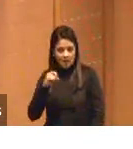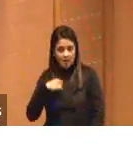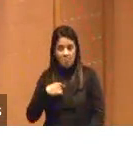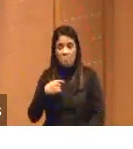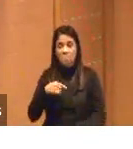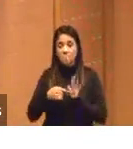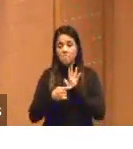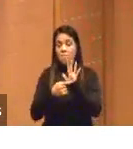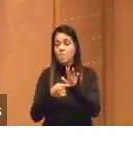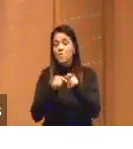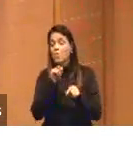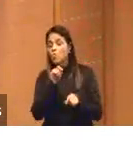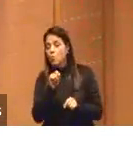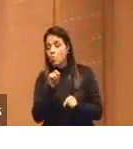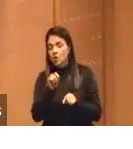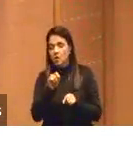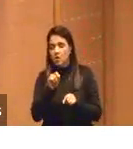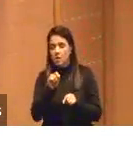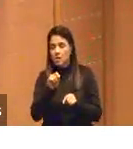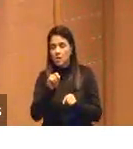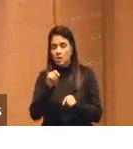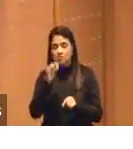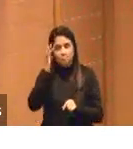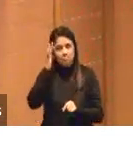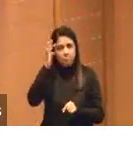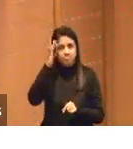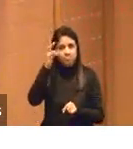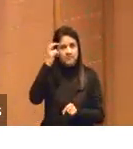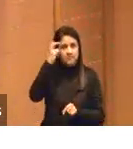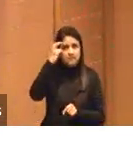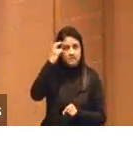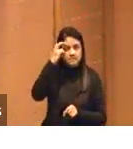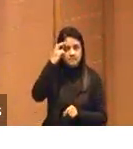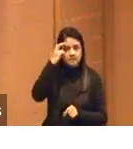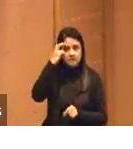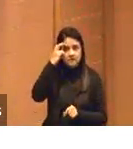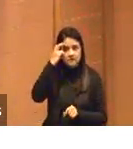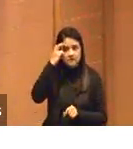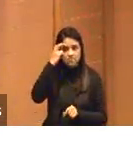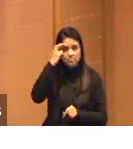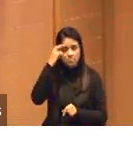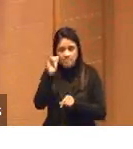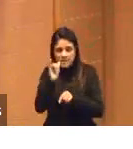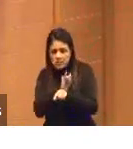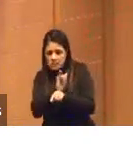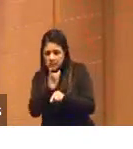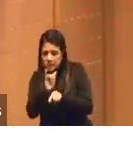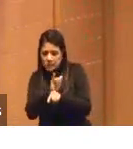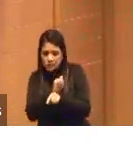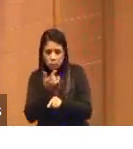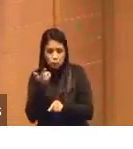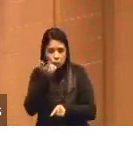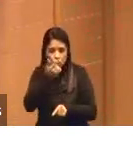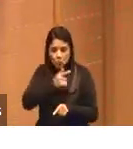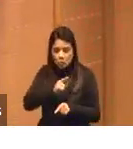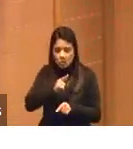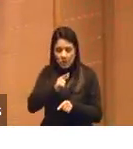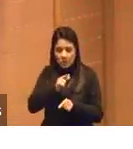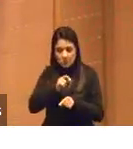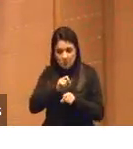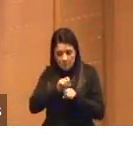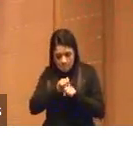mente está encontrando, a nossa inteligência está encontrando uma forma, já que a gente não consegue expandir o nosso biológico,